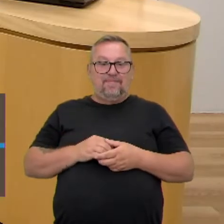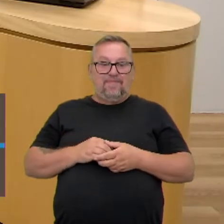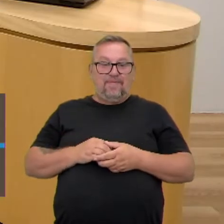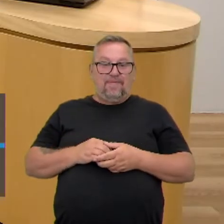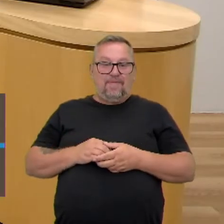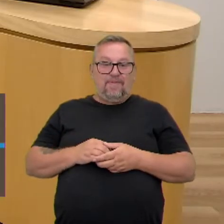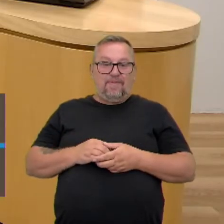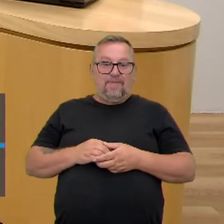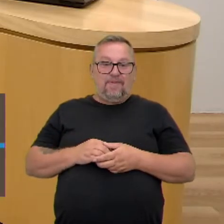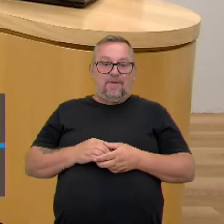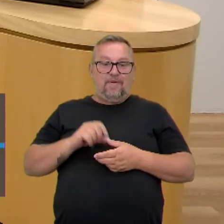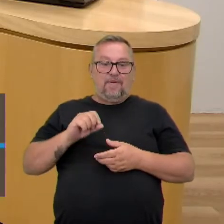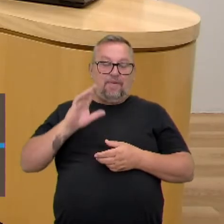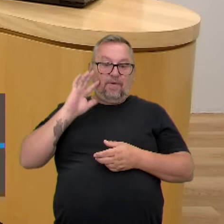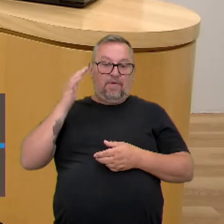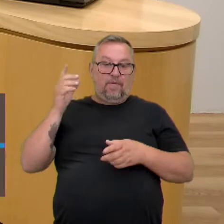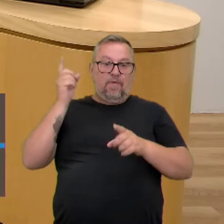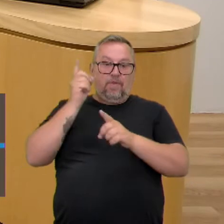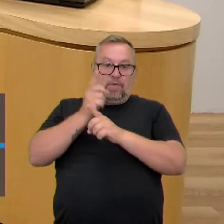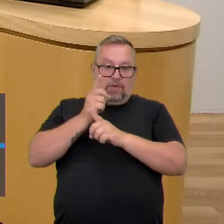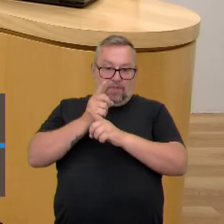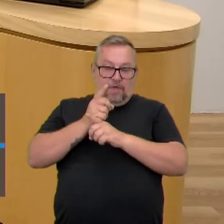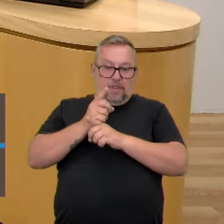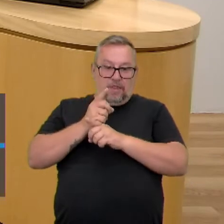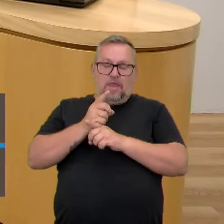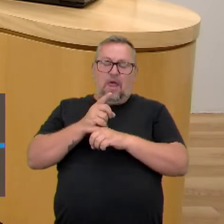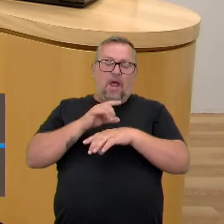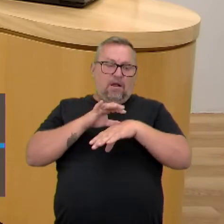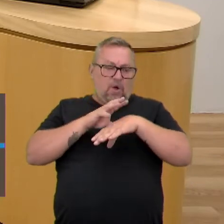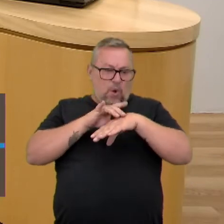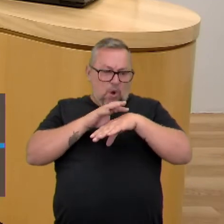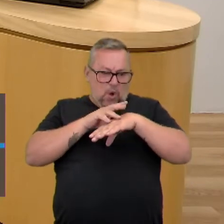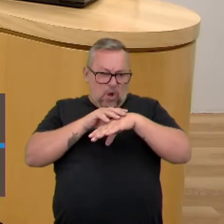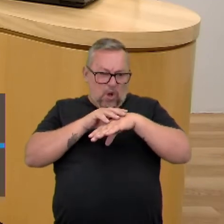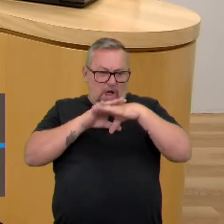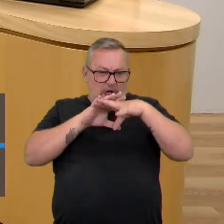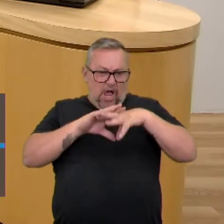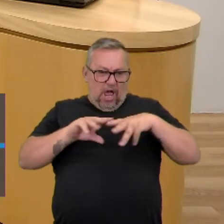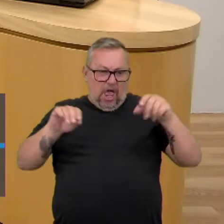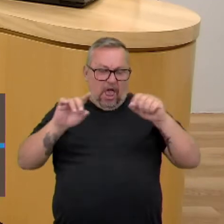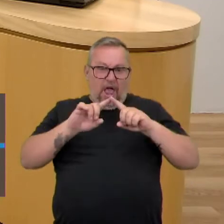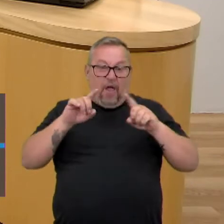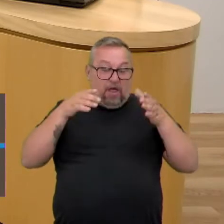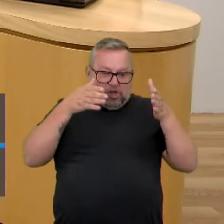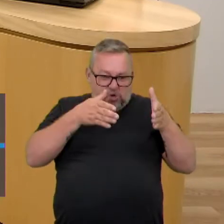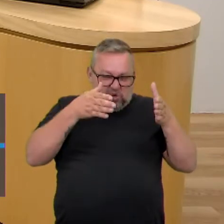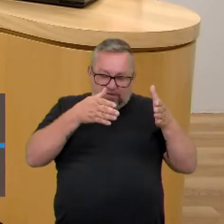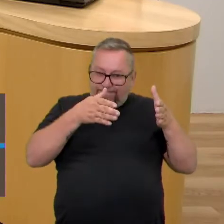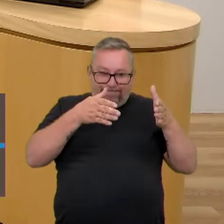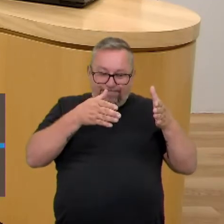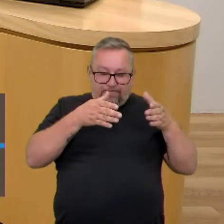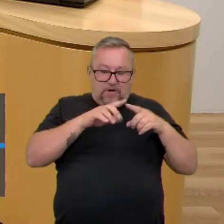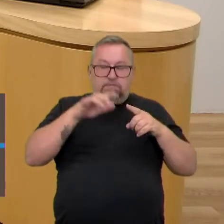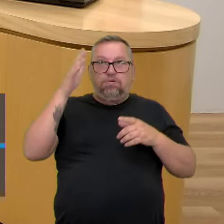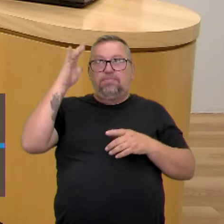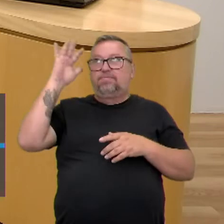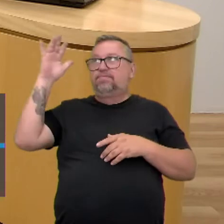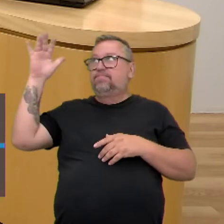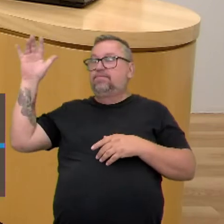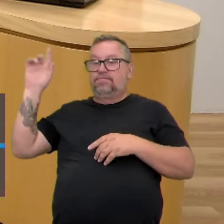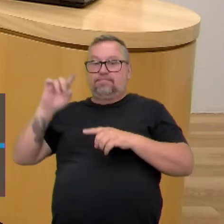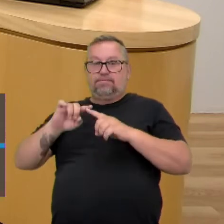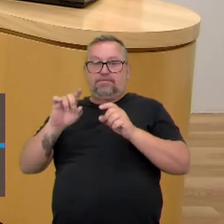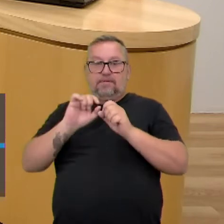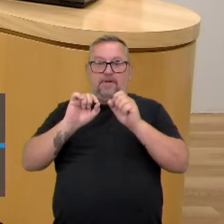House, muitas vezes ele descobria a charada da doença quando ele desencanava, mas aquilo já tinha ido pro